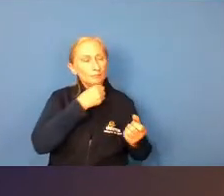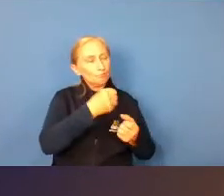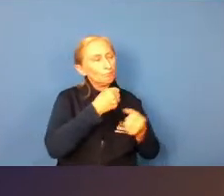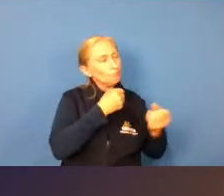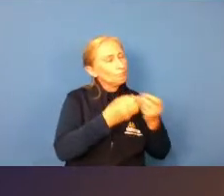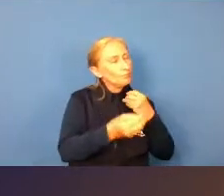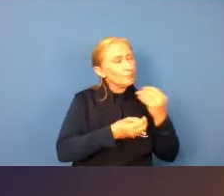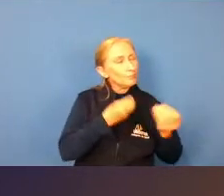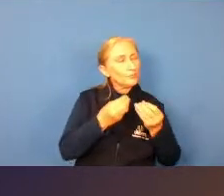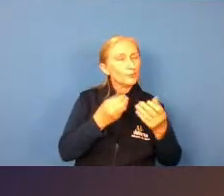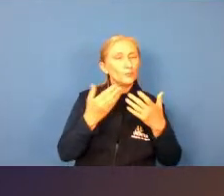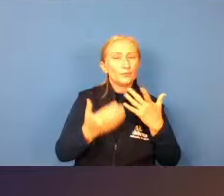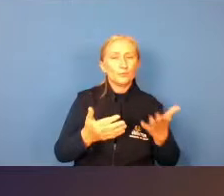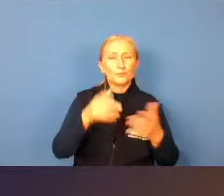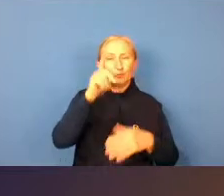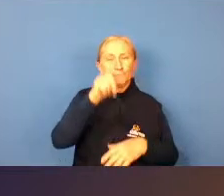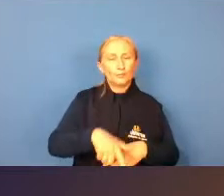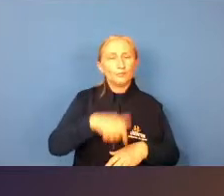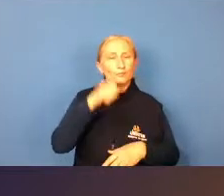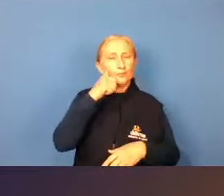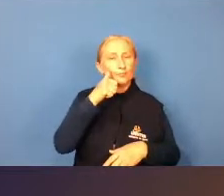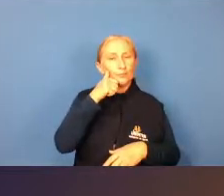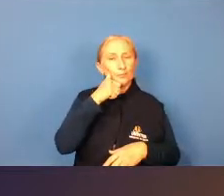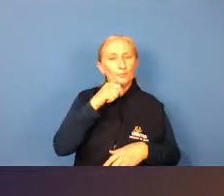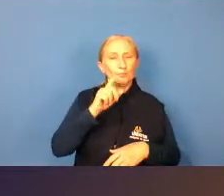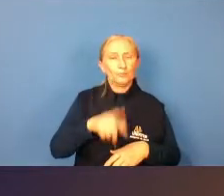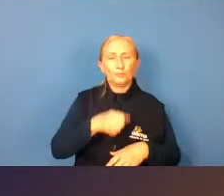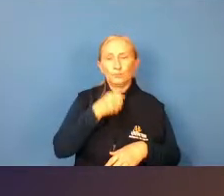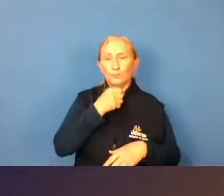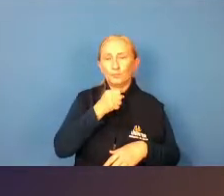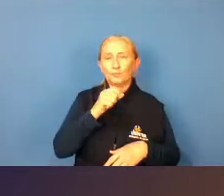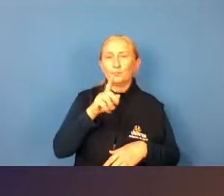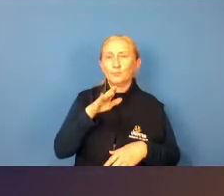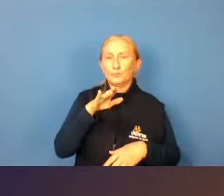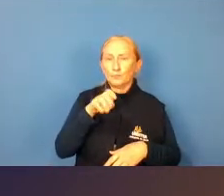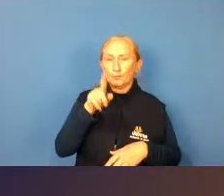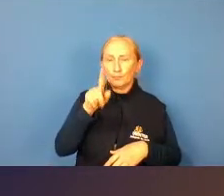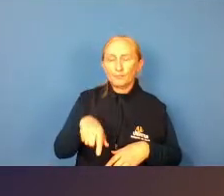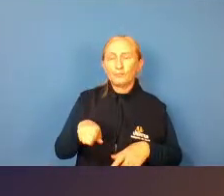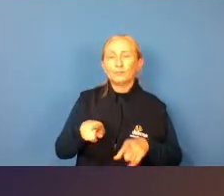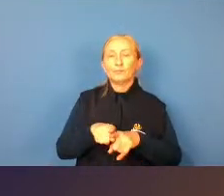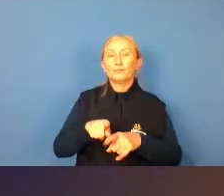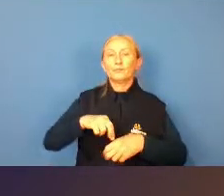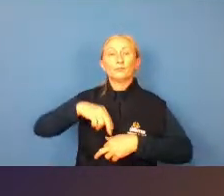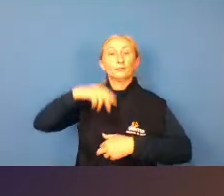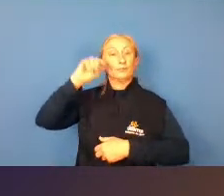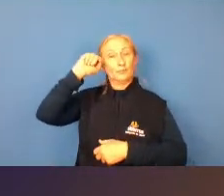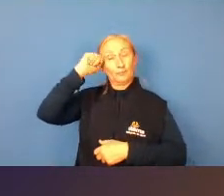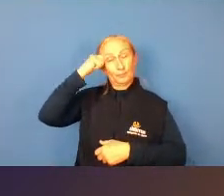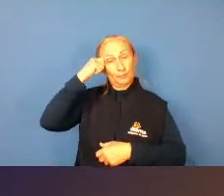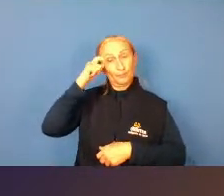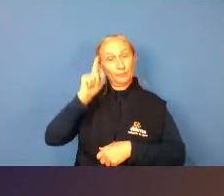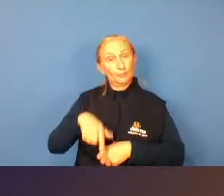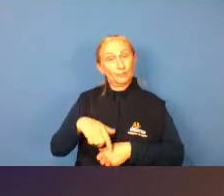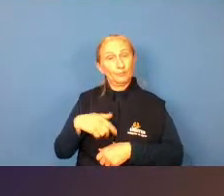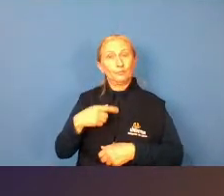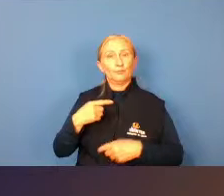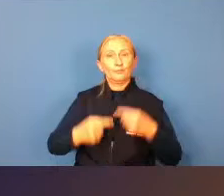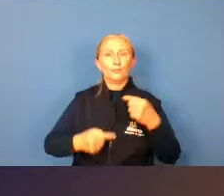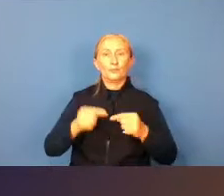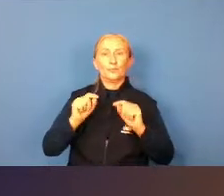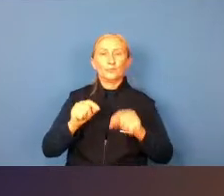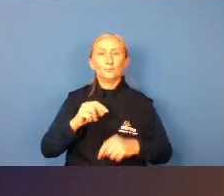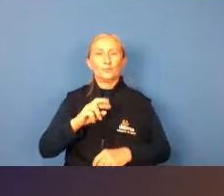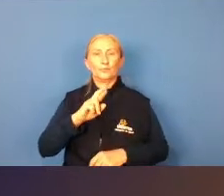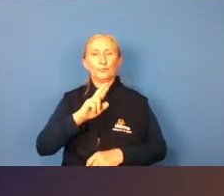eu entrevistei uma dançarina que participou do balé que é bailarina também negra então é discutir essa questão da